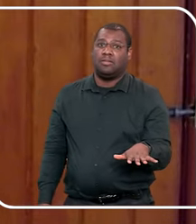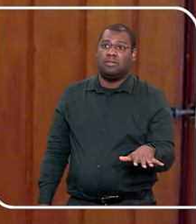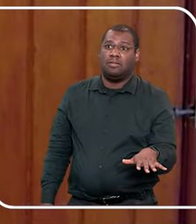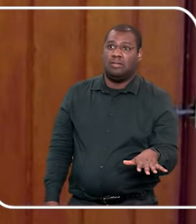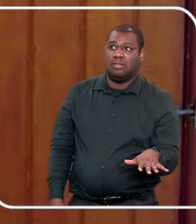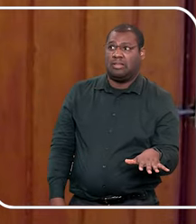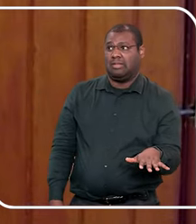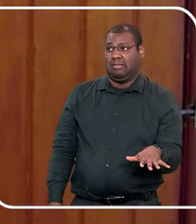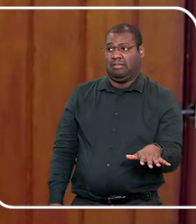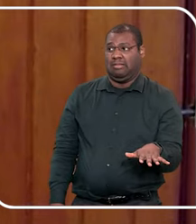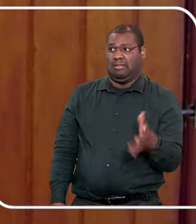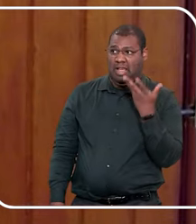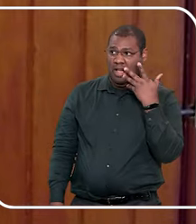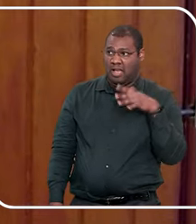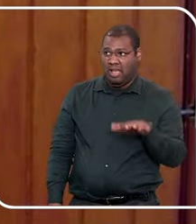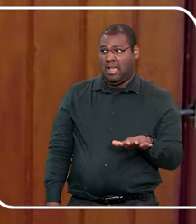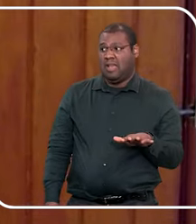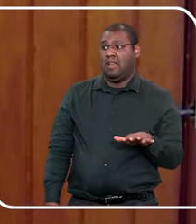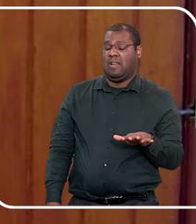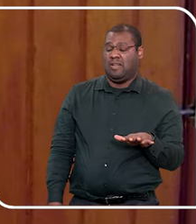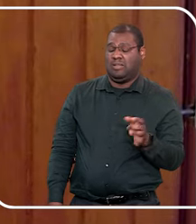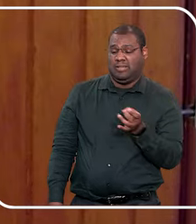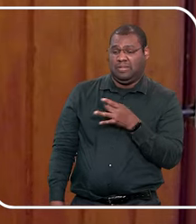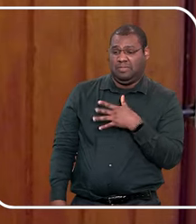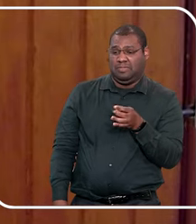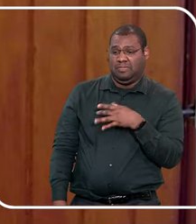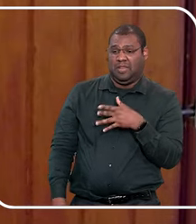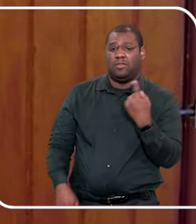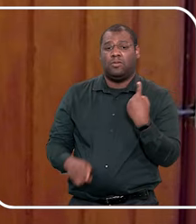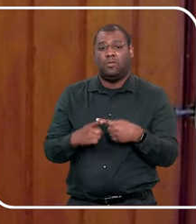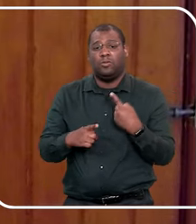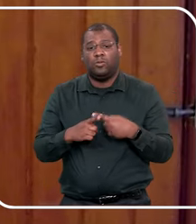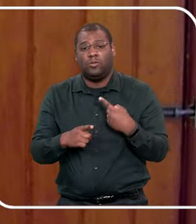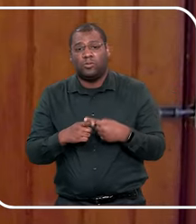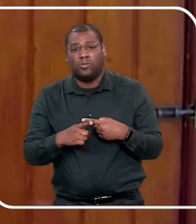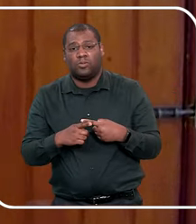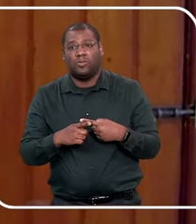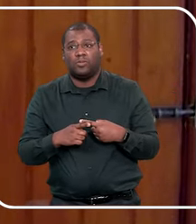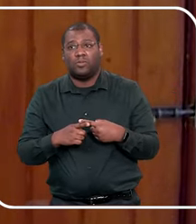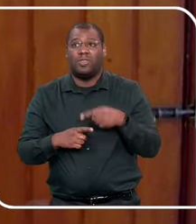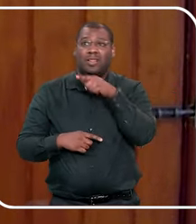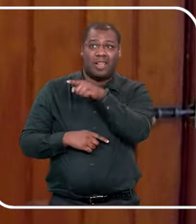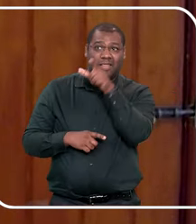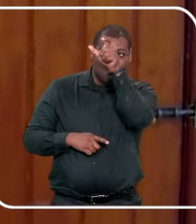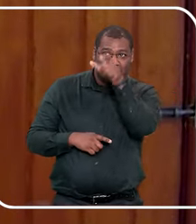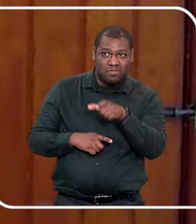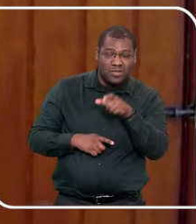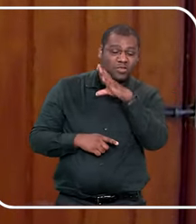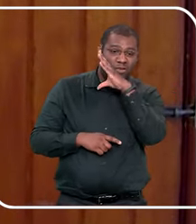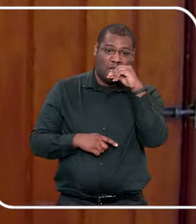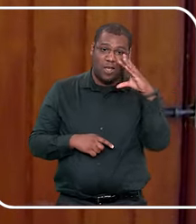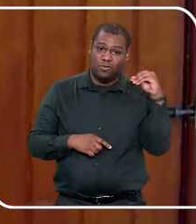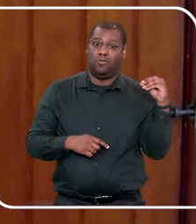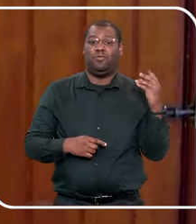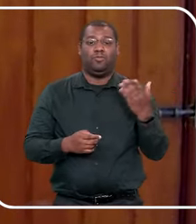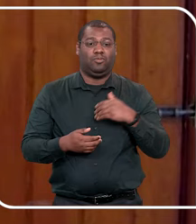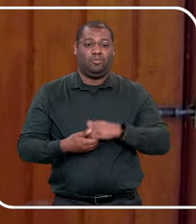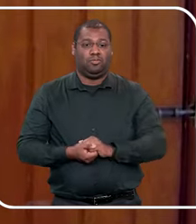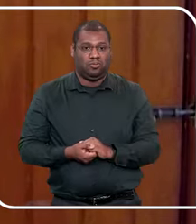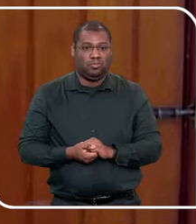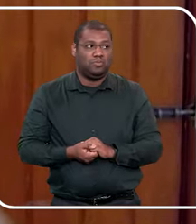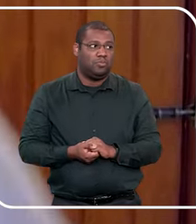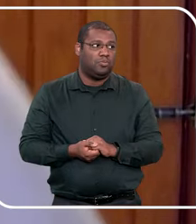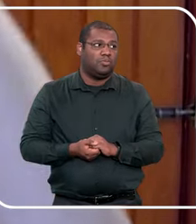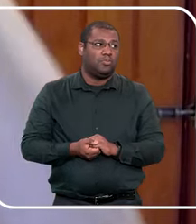forte com ele, não pelo carinho errado, mas, por tudo que aquele adulto representa pra ela,